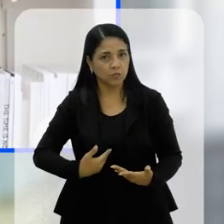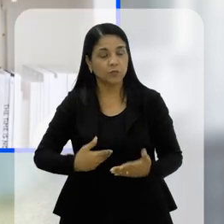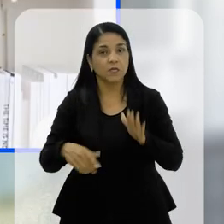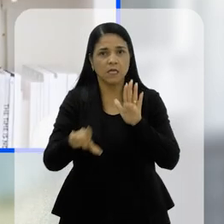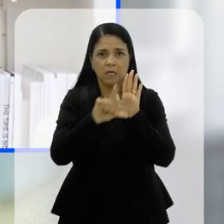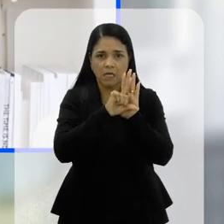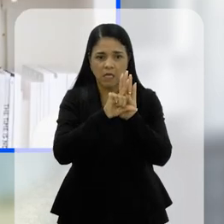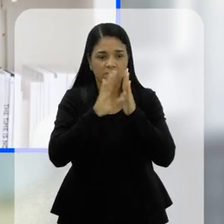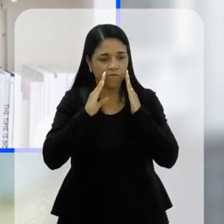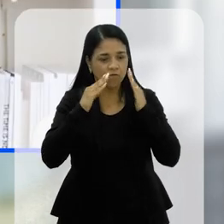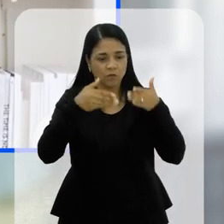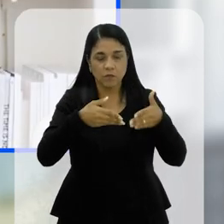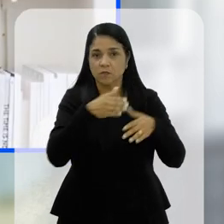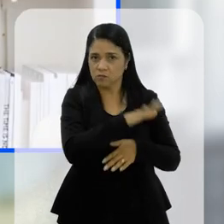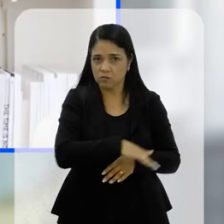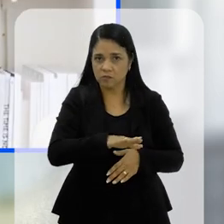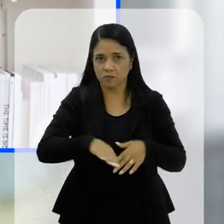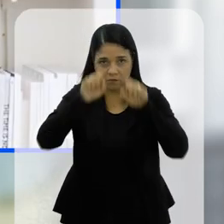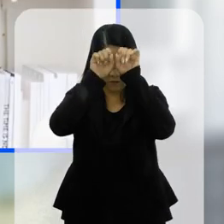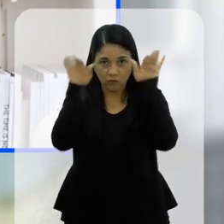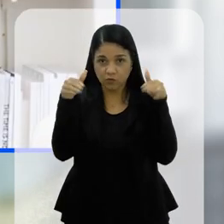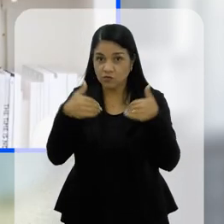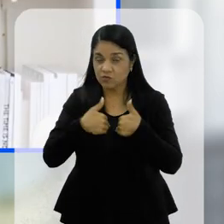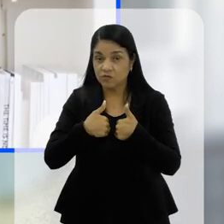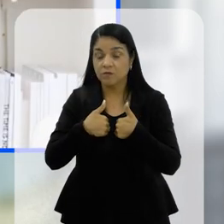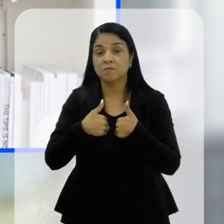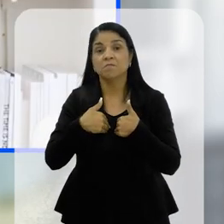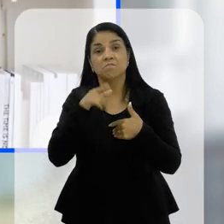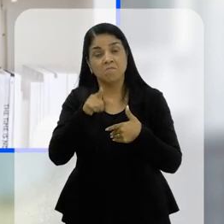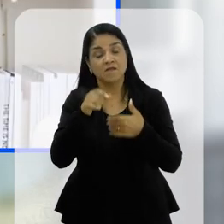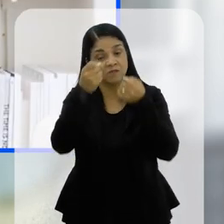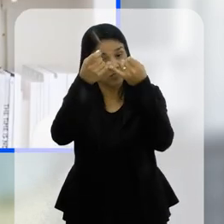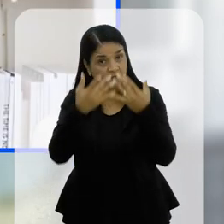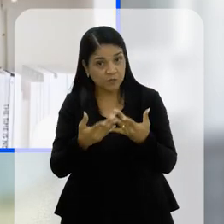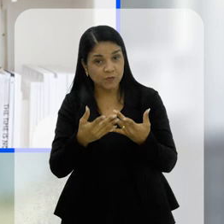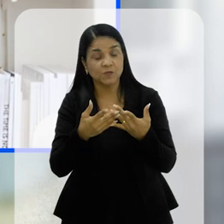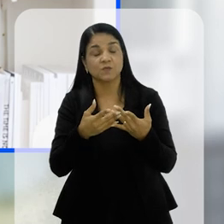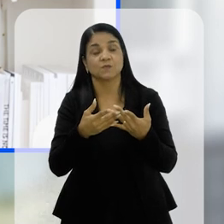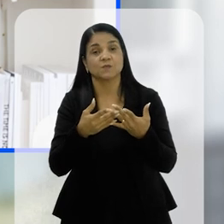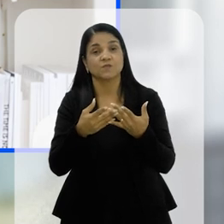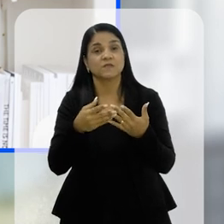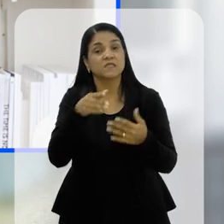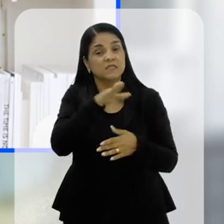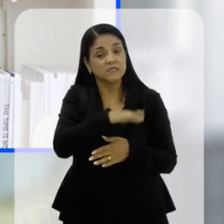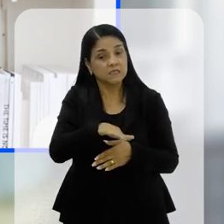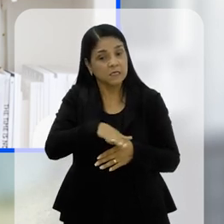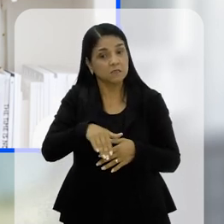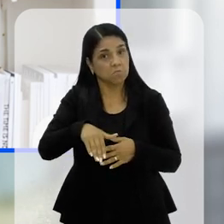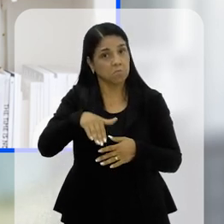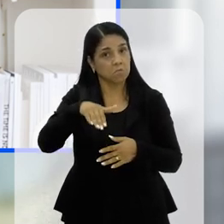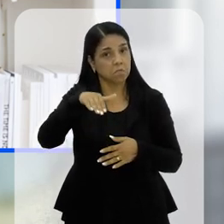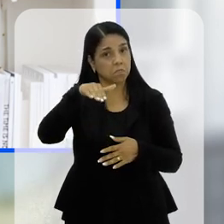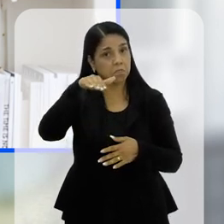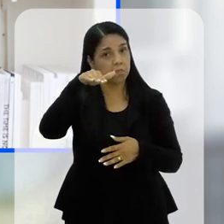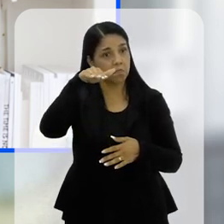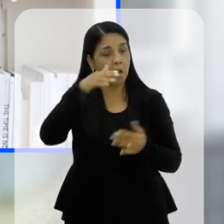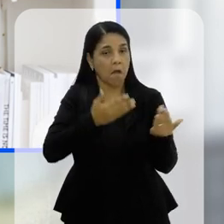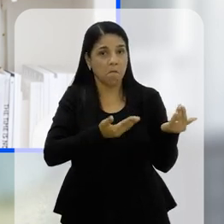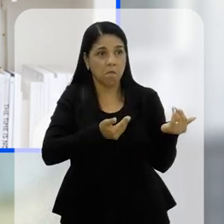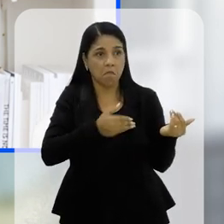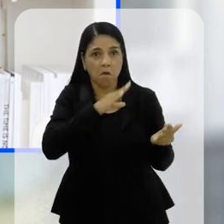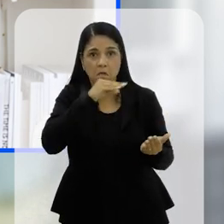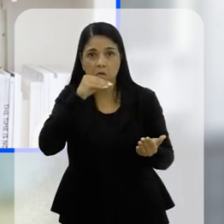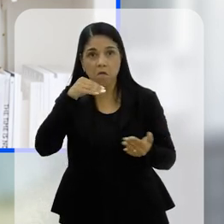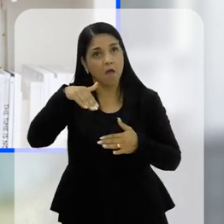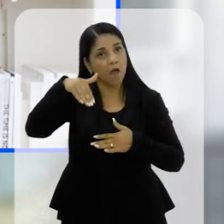públicas e legislações voltadas às crianças autistas, né? Mas, como você falou aí, as crianças vão crescer,